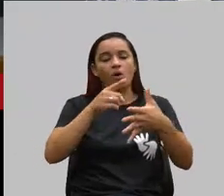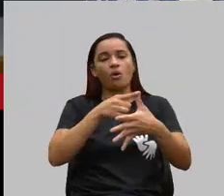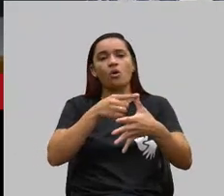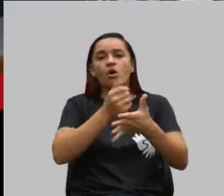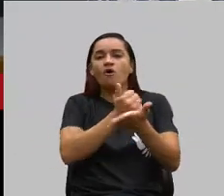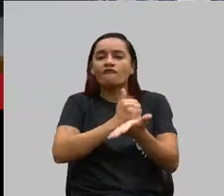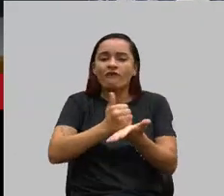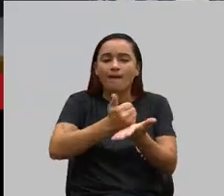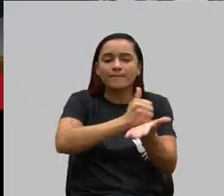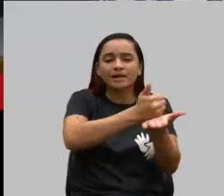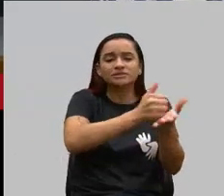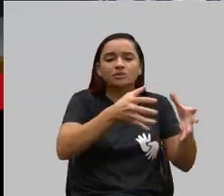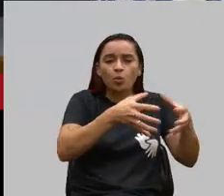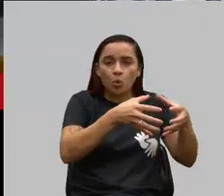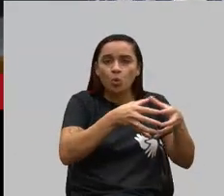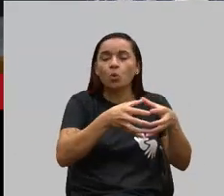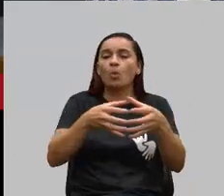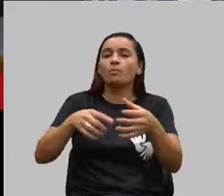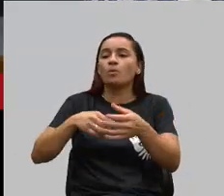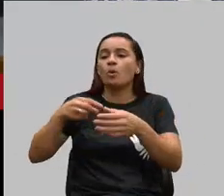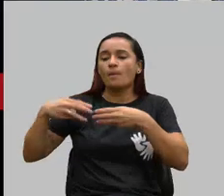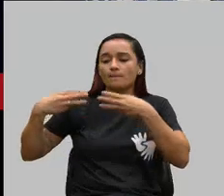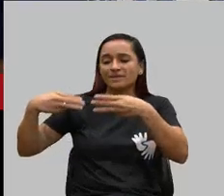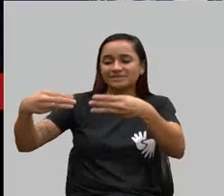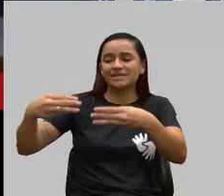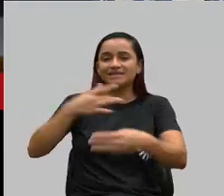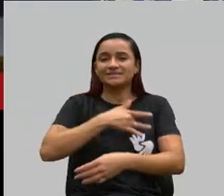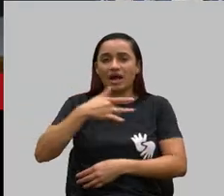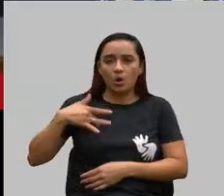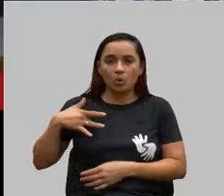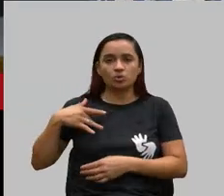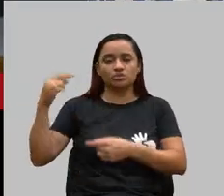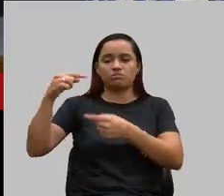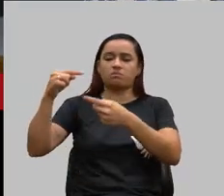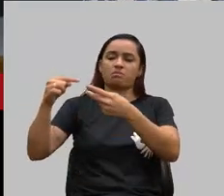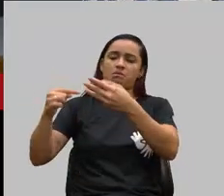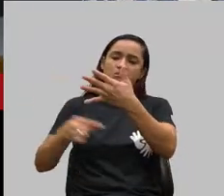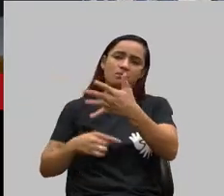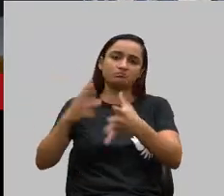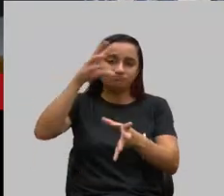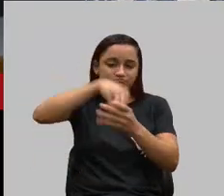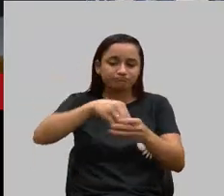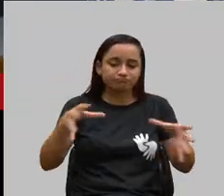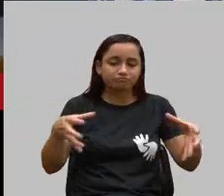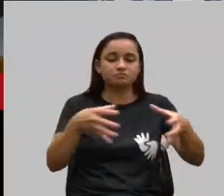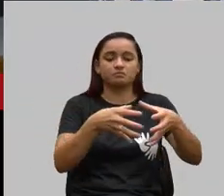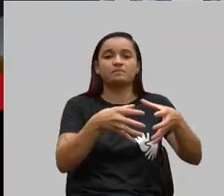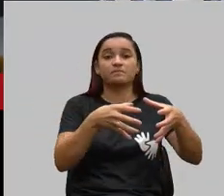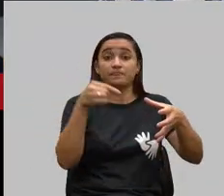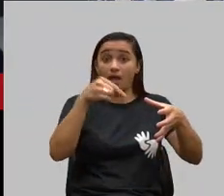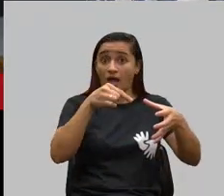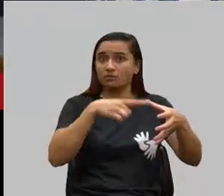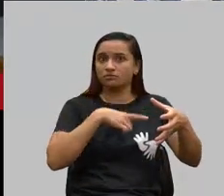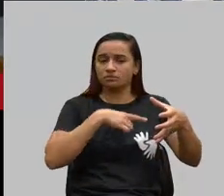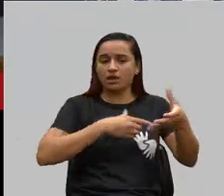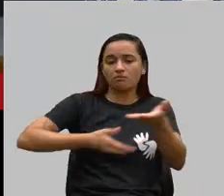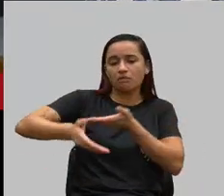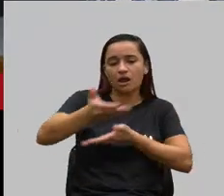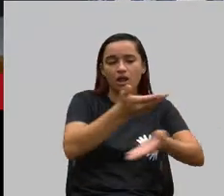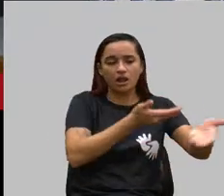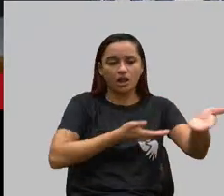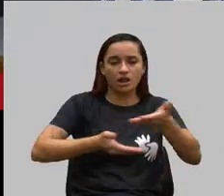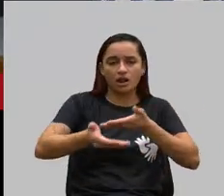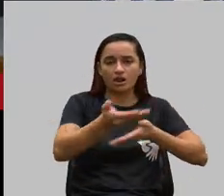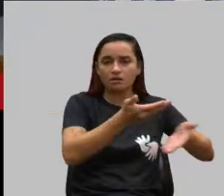farmacêuticos, Ministério da Saúde. Então, no comitê, gente tem um diálogo com vários representantes